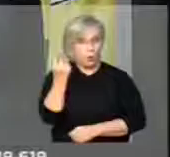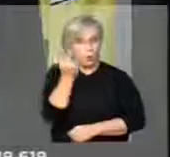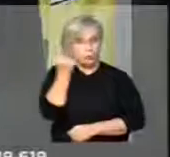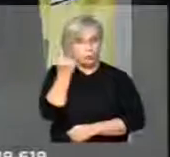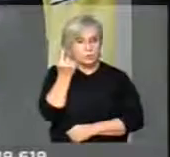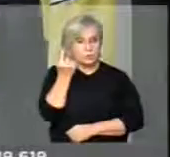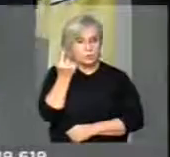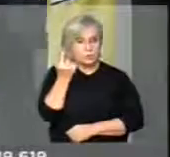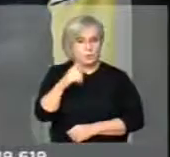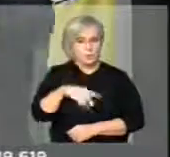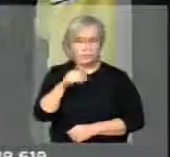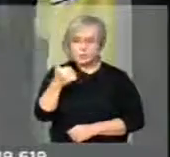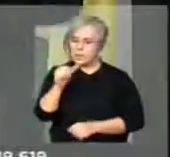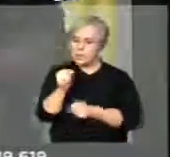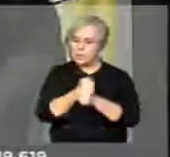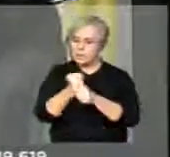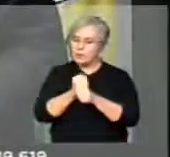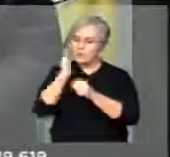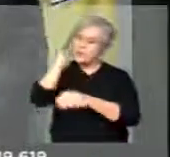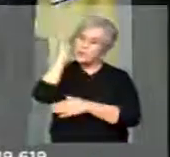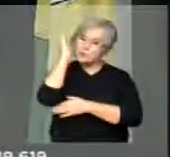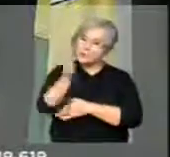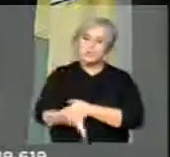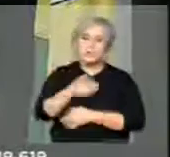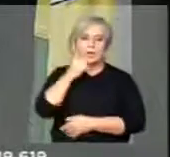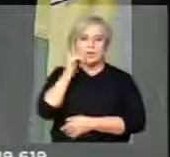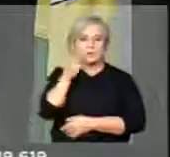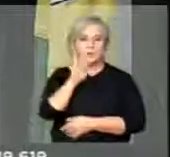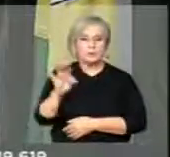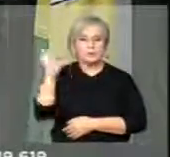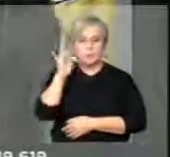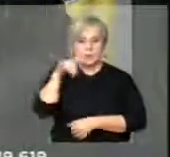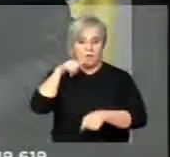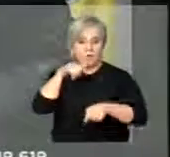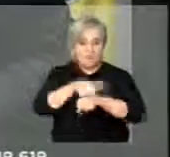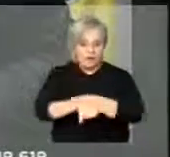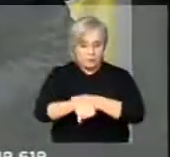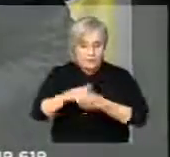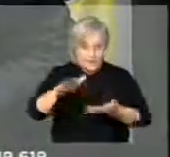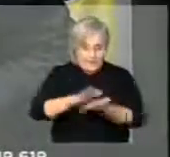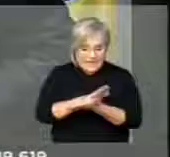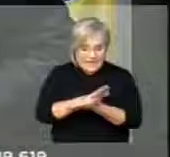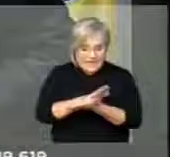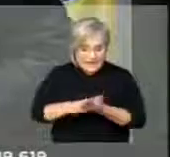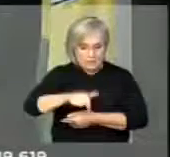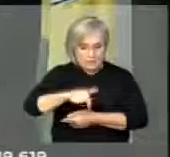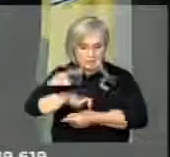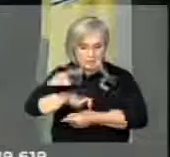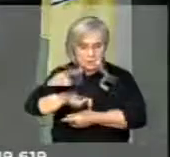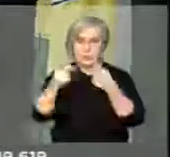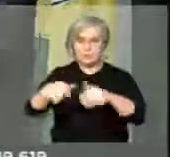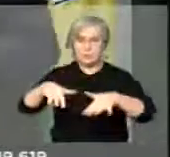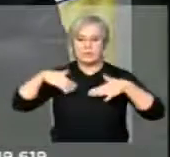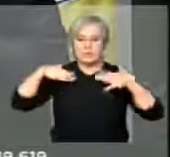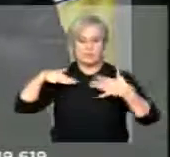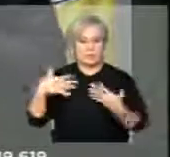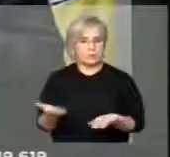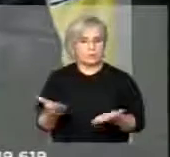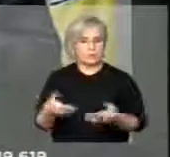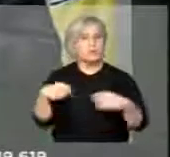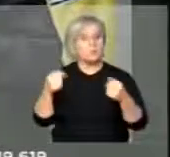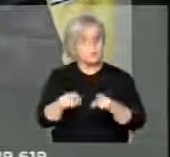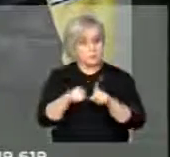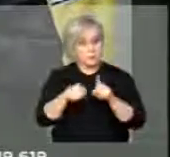que tem 11 anos consecutivos, que não falta uma sessão deliberativa. E também tem que ser colocado,